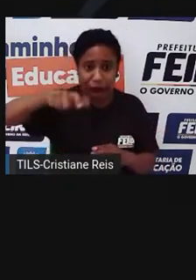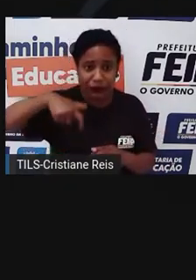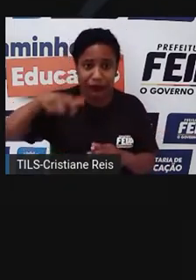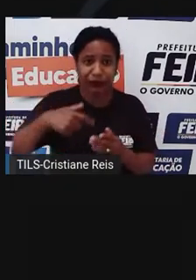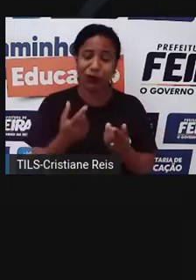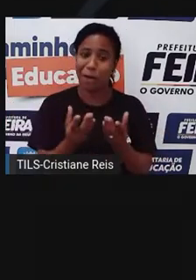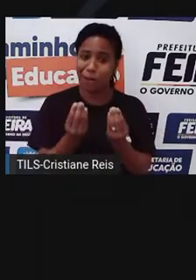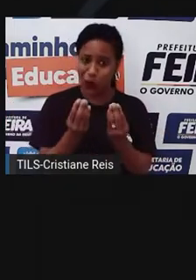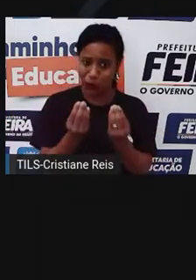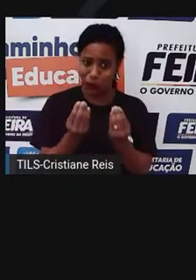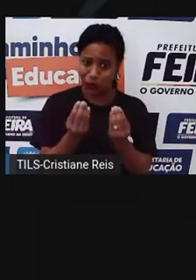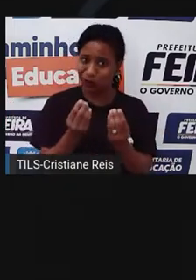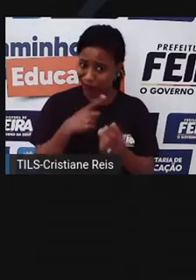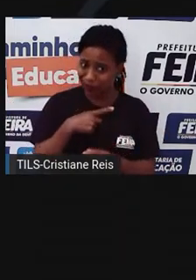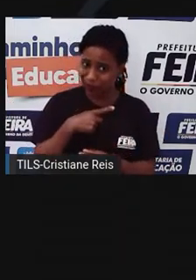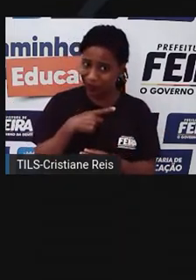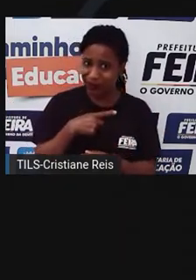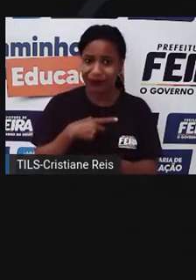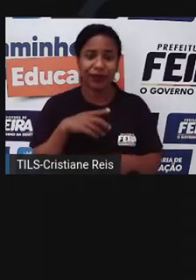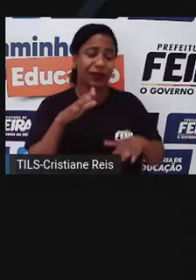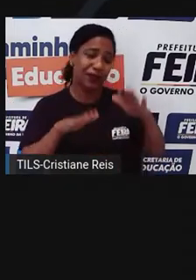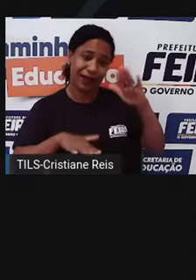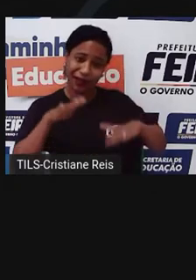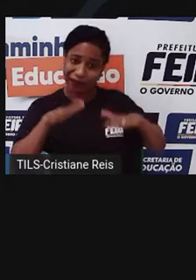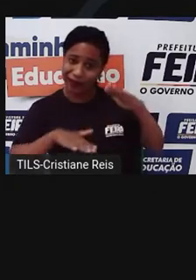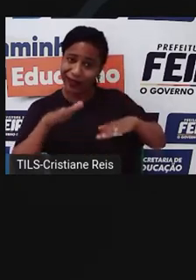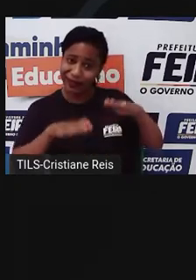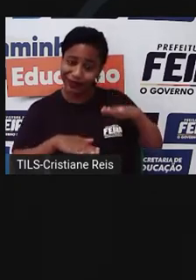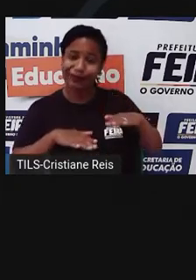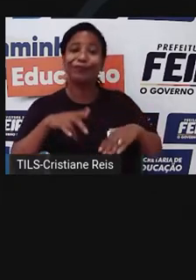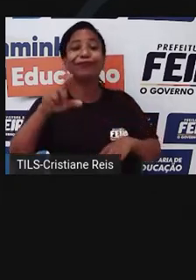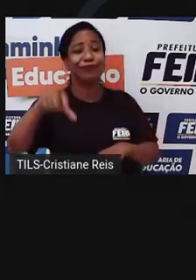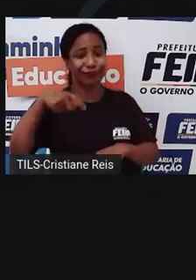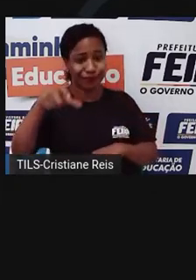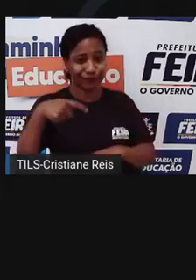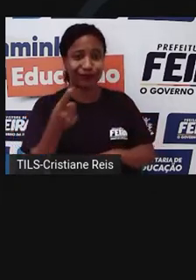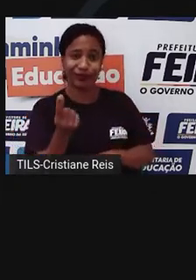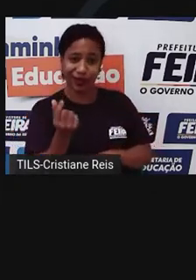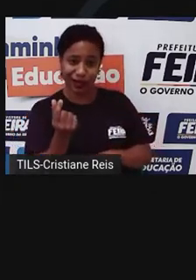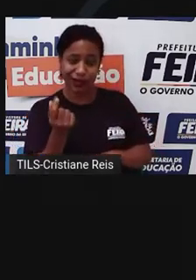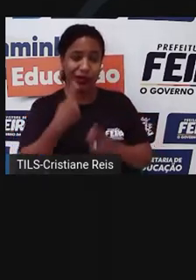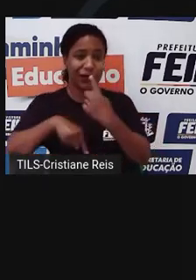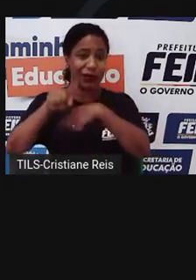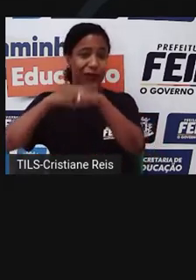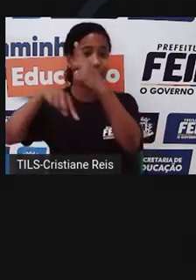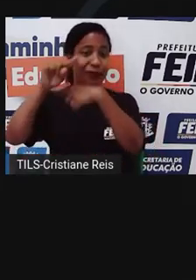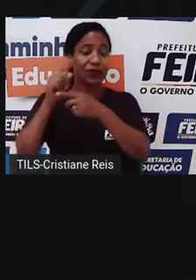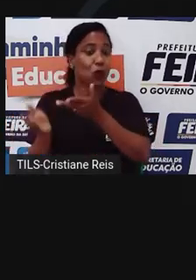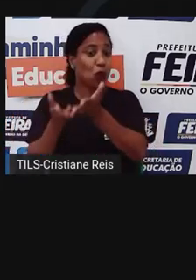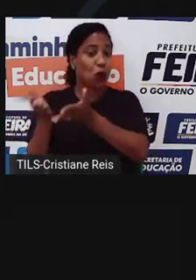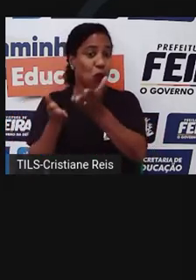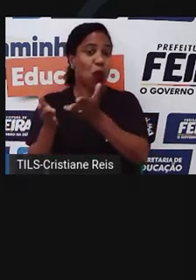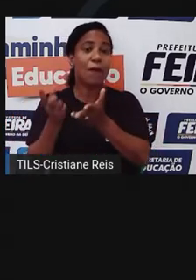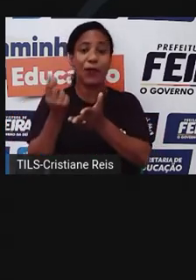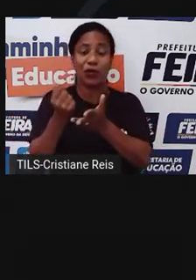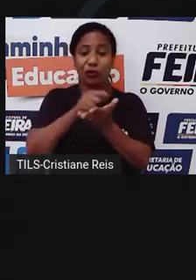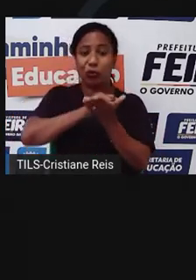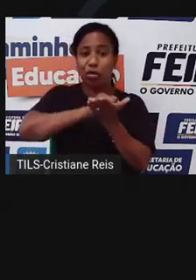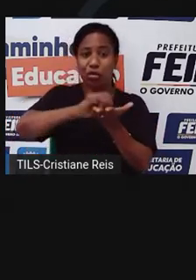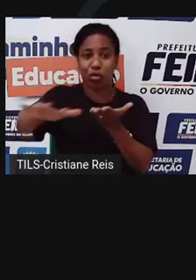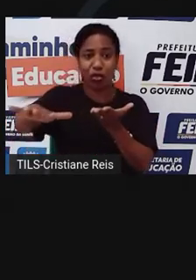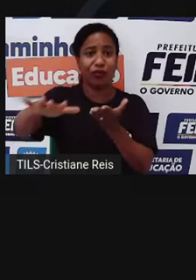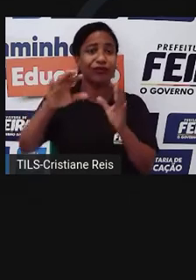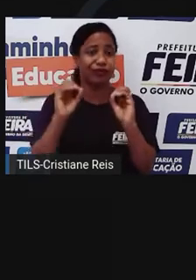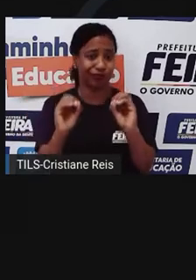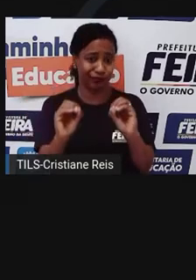Isso depende. Você pode ganhar bastante dinheiro, mas se não cuidar do que tem, acaba ficando sem nada. Por outro lado, mesmo quando